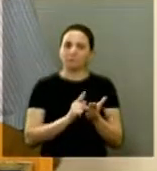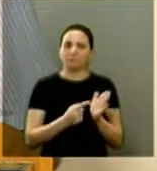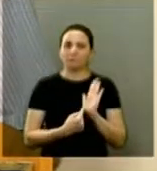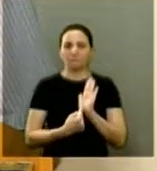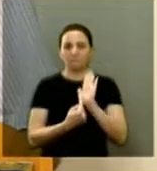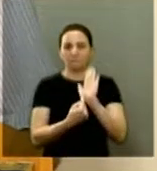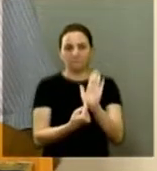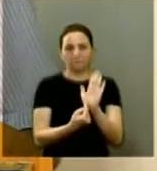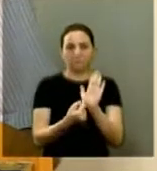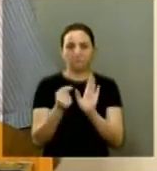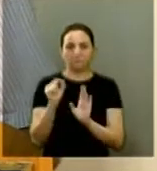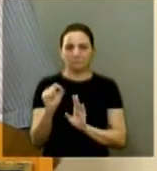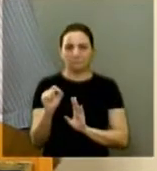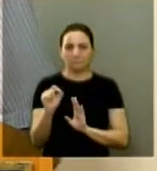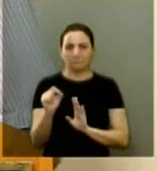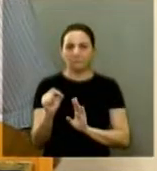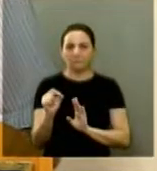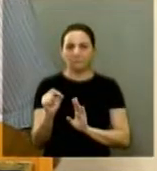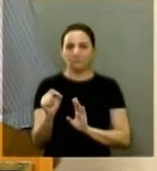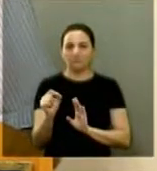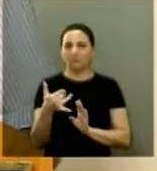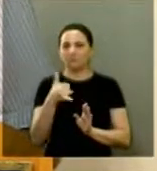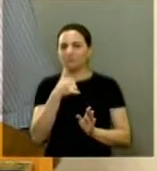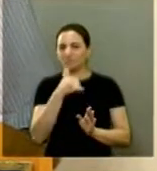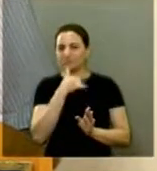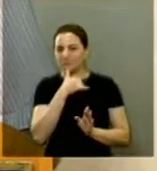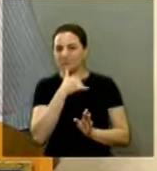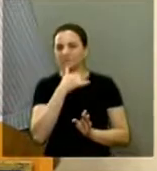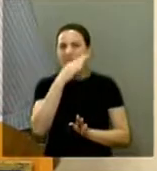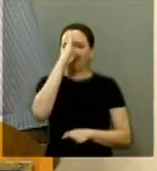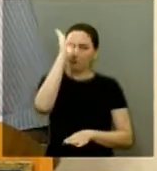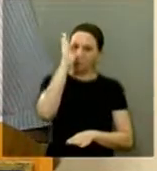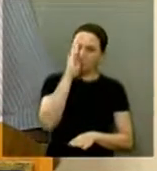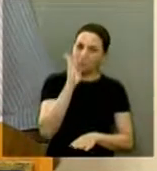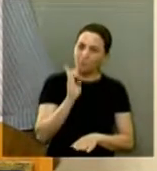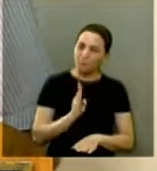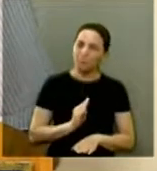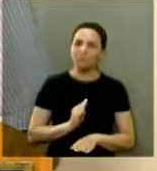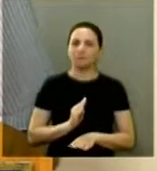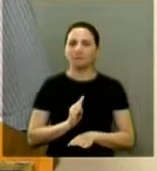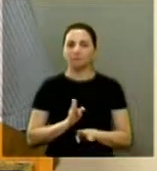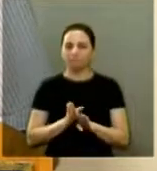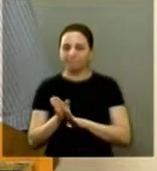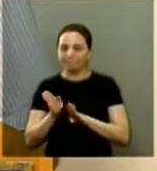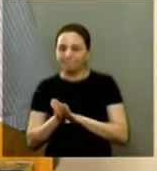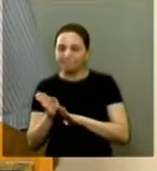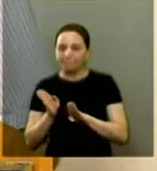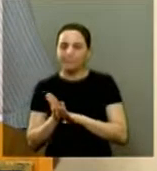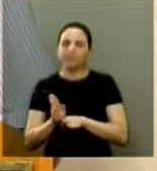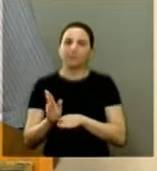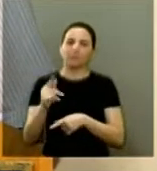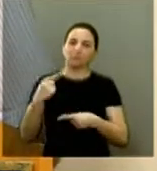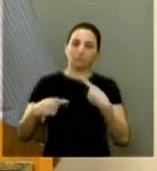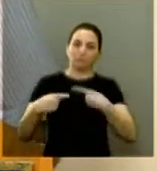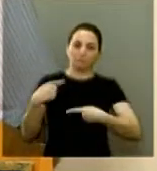mostra hoje o descontentamento do Brasil com os rumos que está se levando